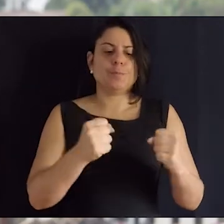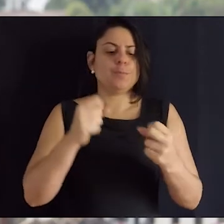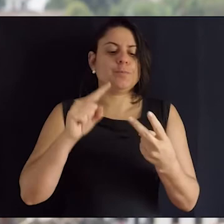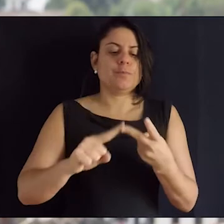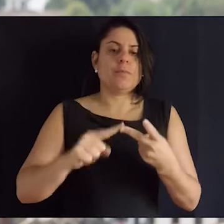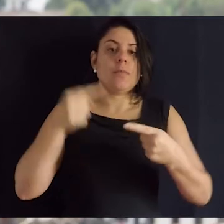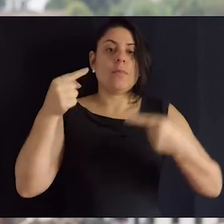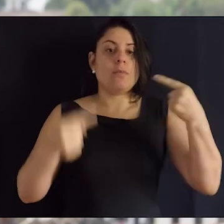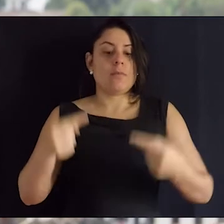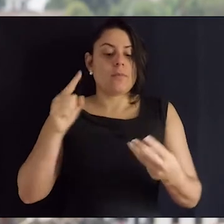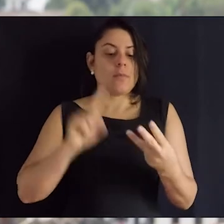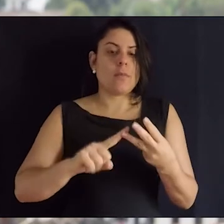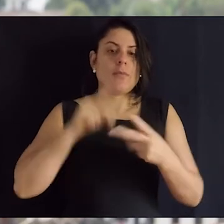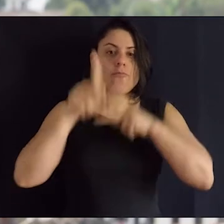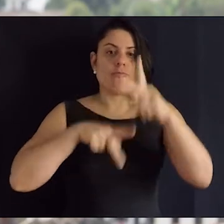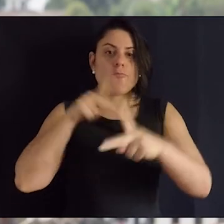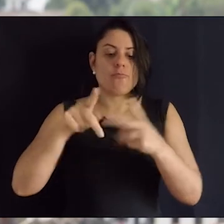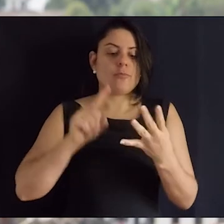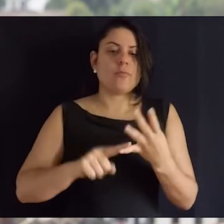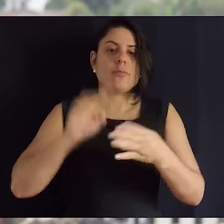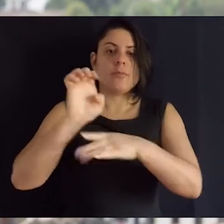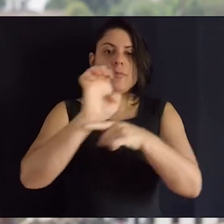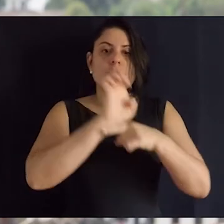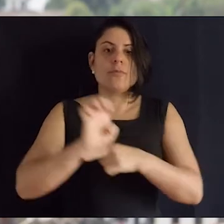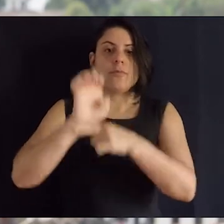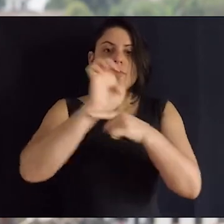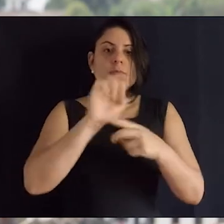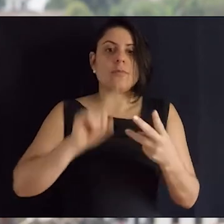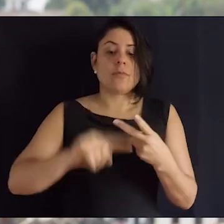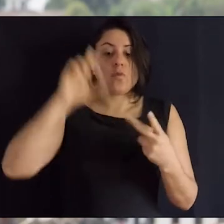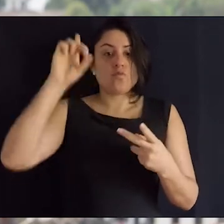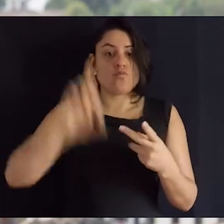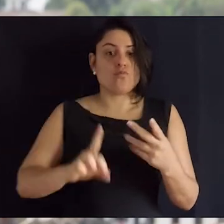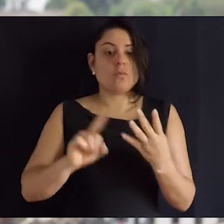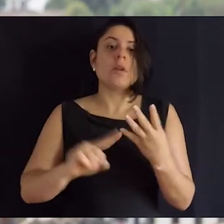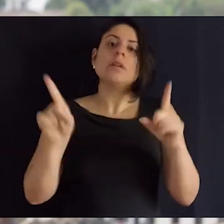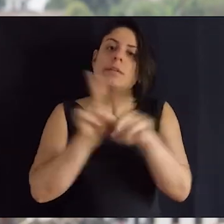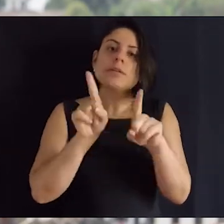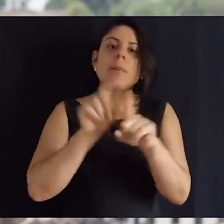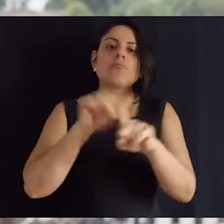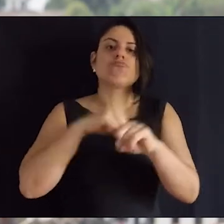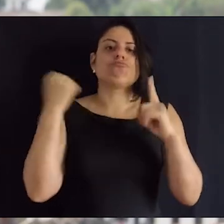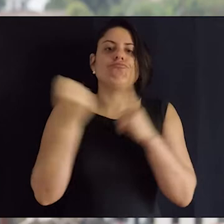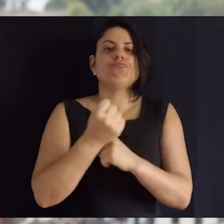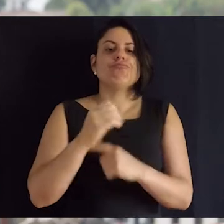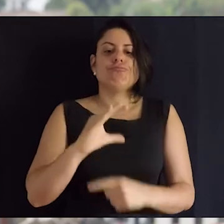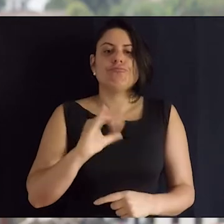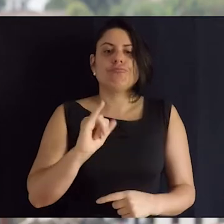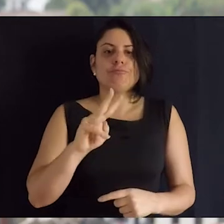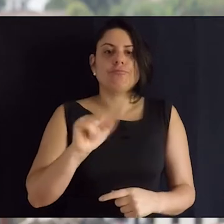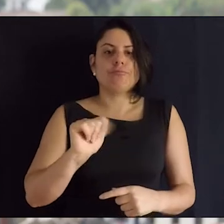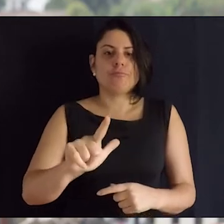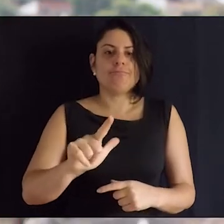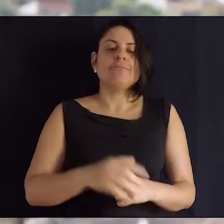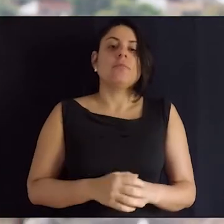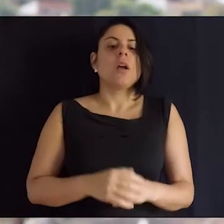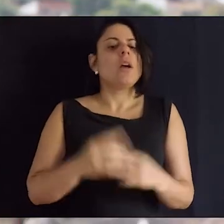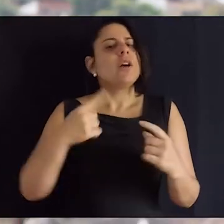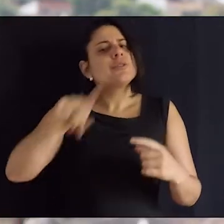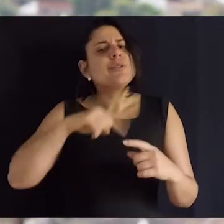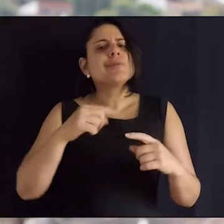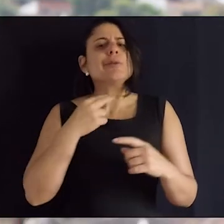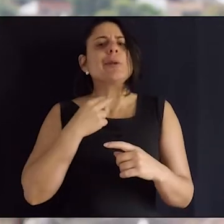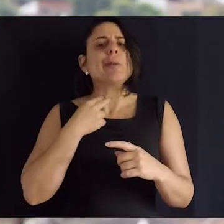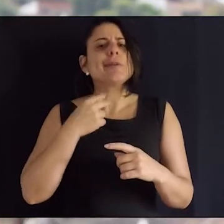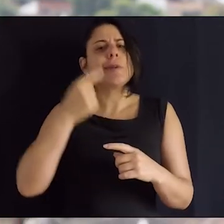o poder, a política, o público, o Estado, o direito e até mesmo a sociedade civil. Não